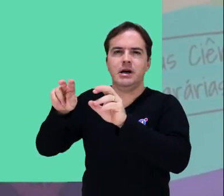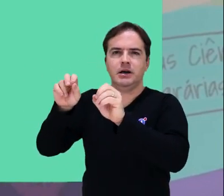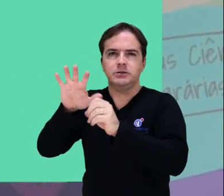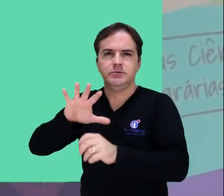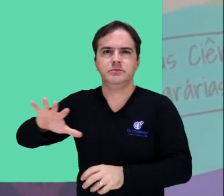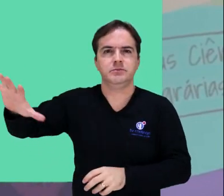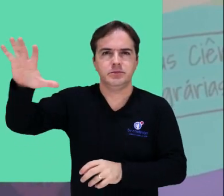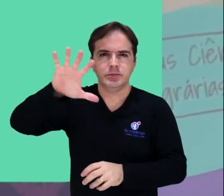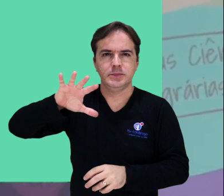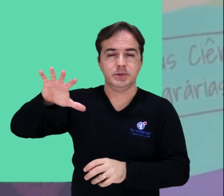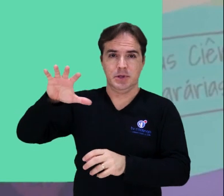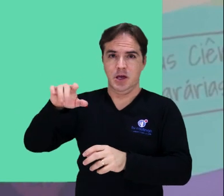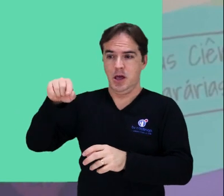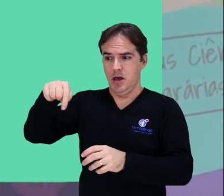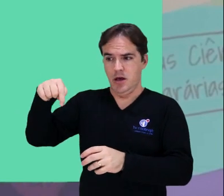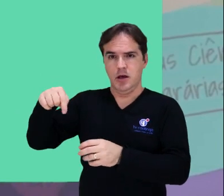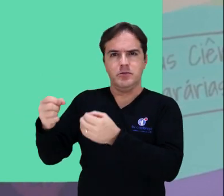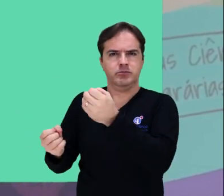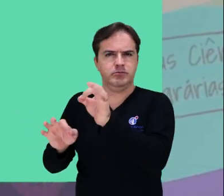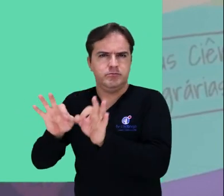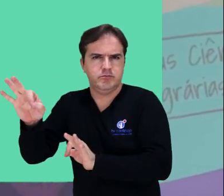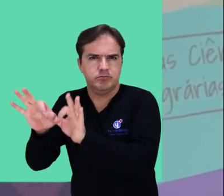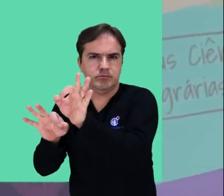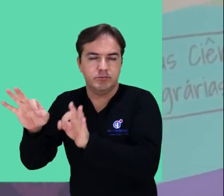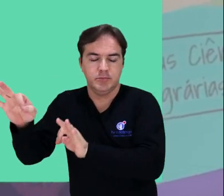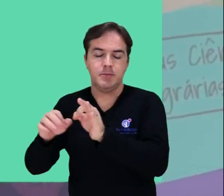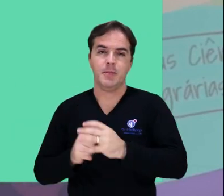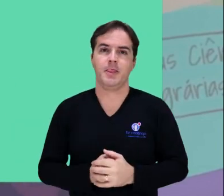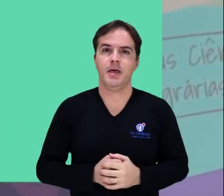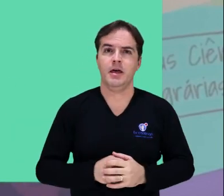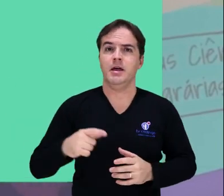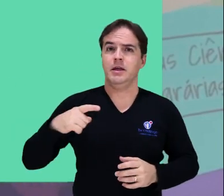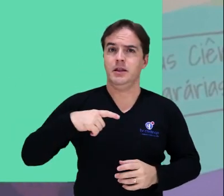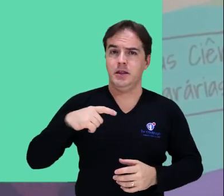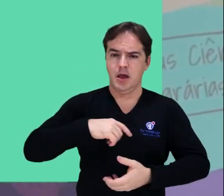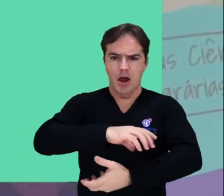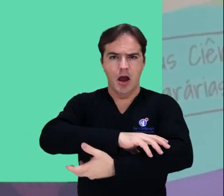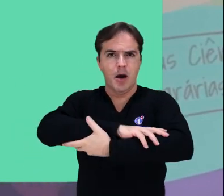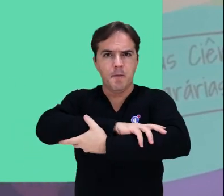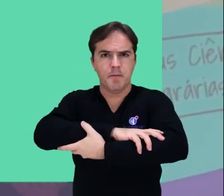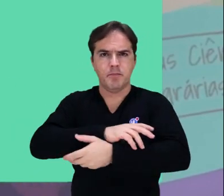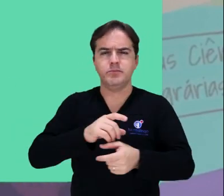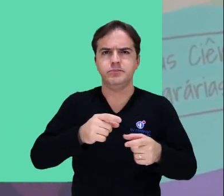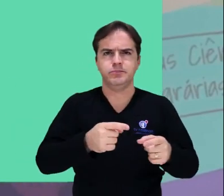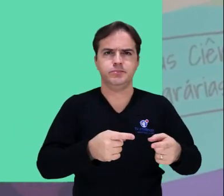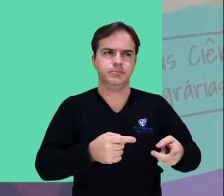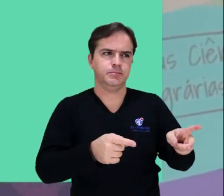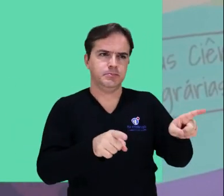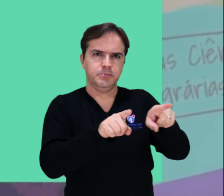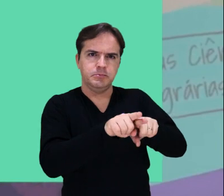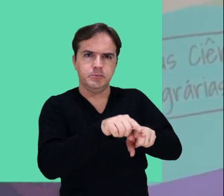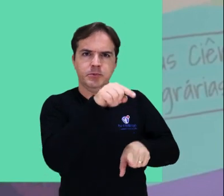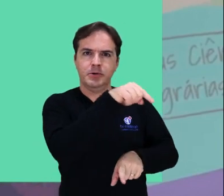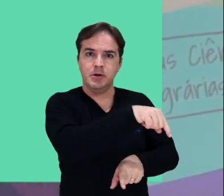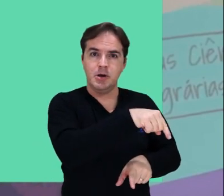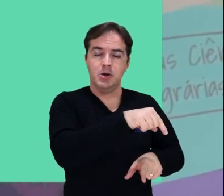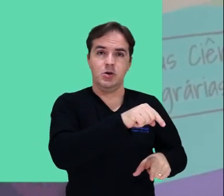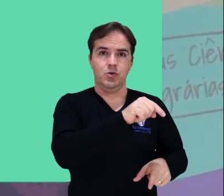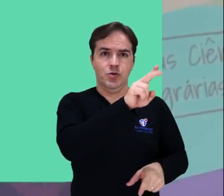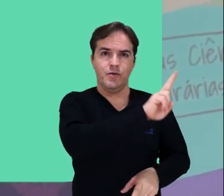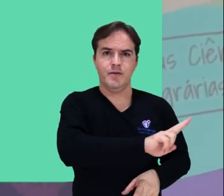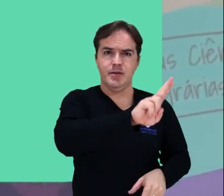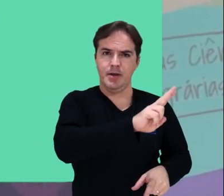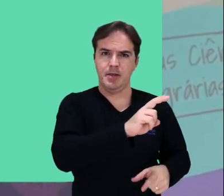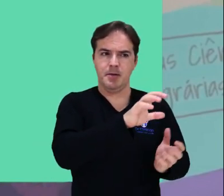com o apoio das Universidades de Pernambuco e do Estado da Bahia e do Instituto Federal da Bahia. O evento é aberto ao público.